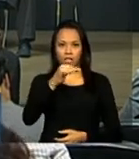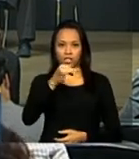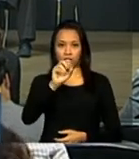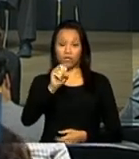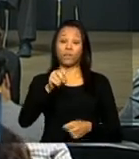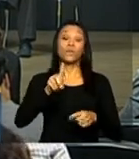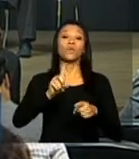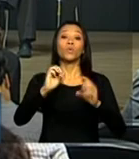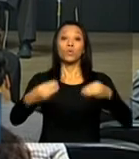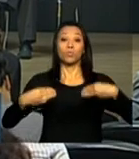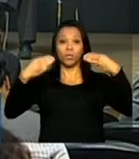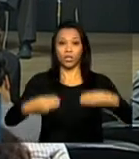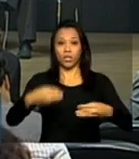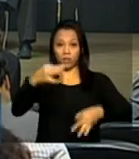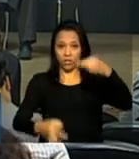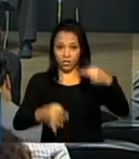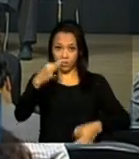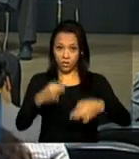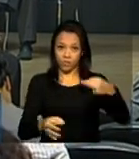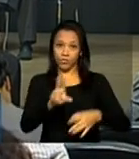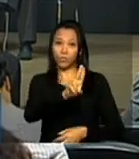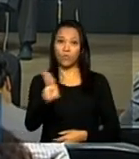Gabriel de Carvalho Sampaio.